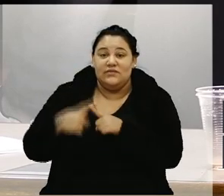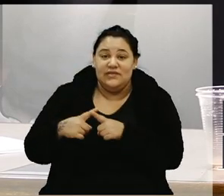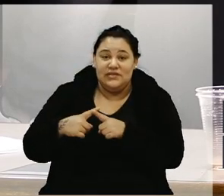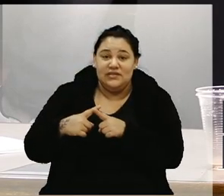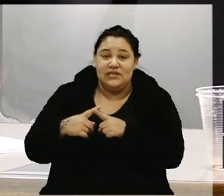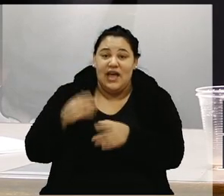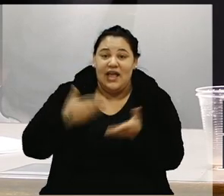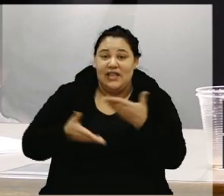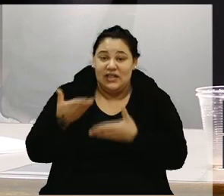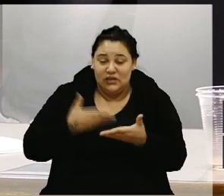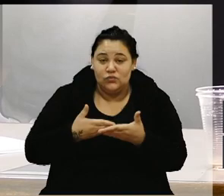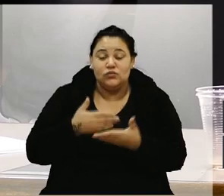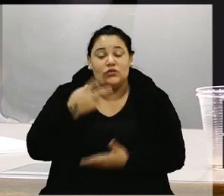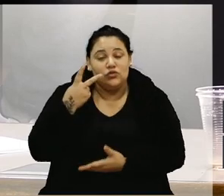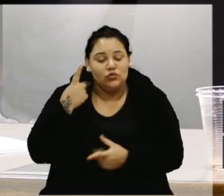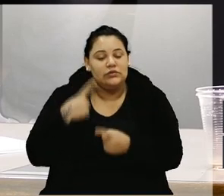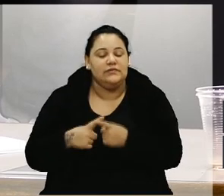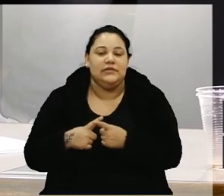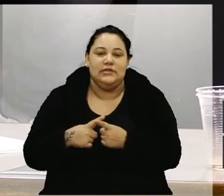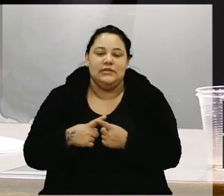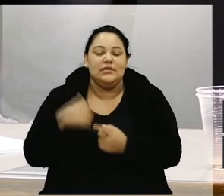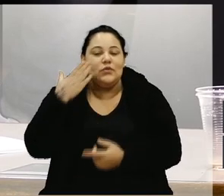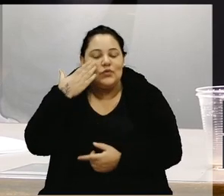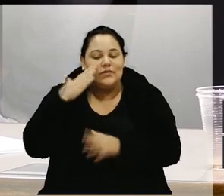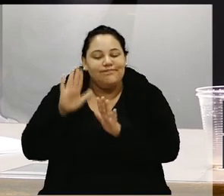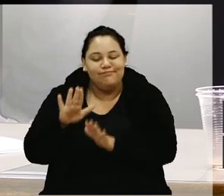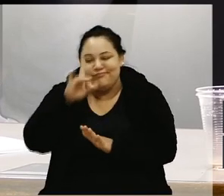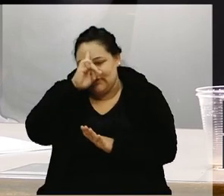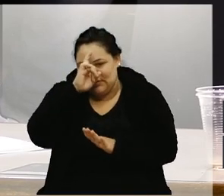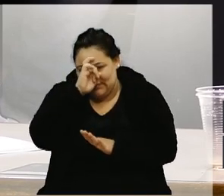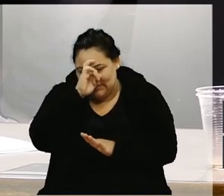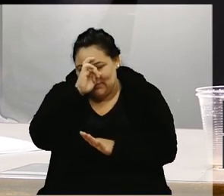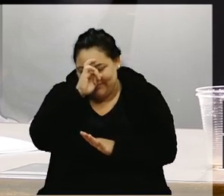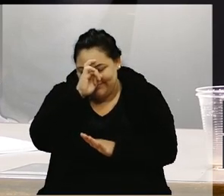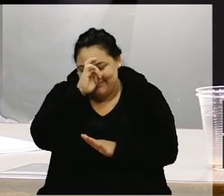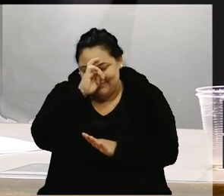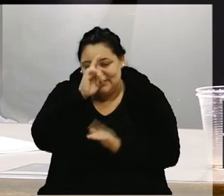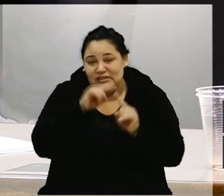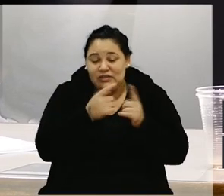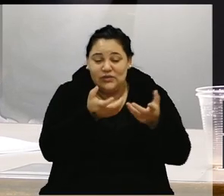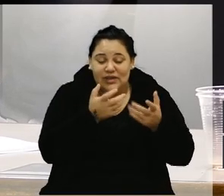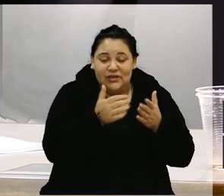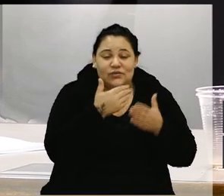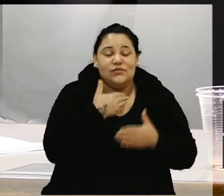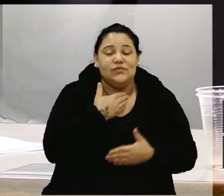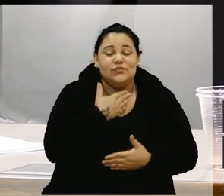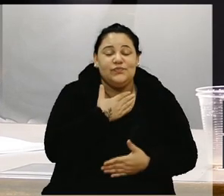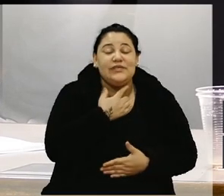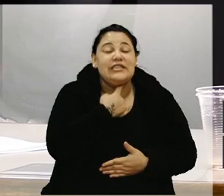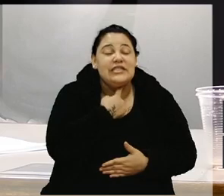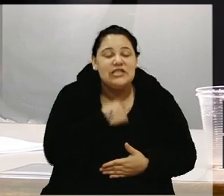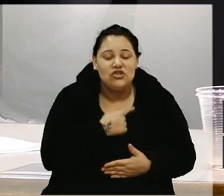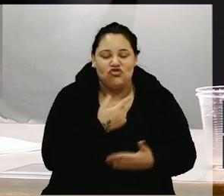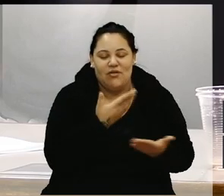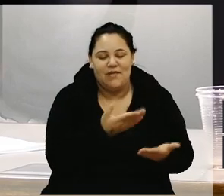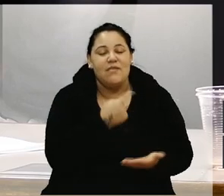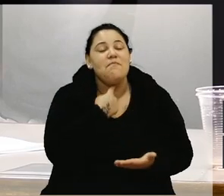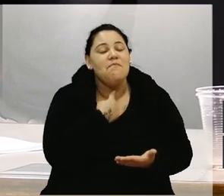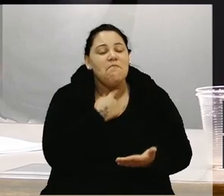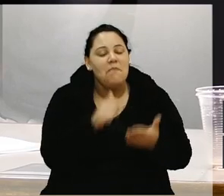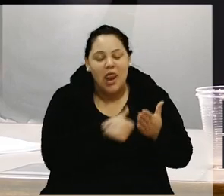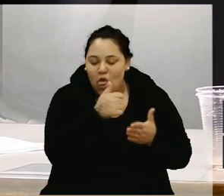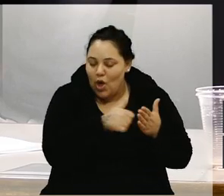mesmo hospitalizado, então quero desejar melhoras para o nosso amigo Melete, que é uma pessoa que foi exemplo, está sendo